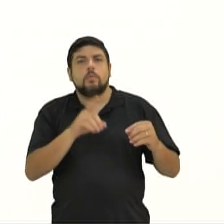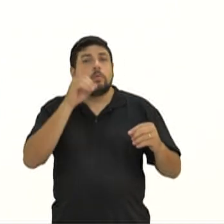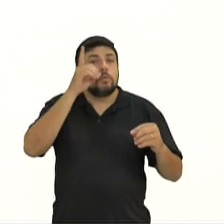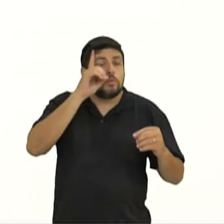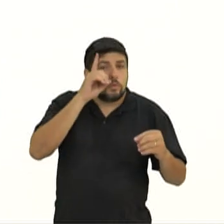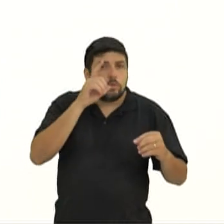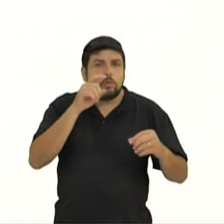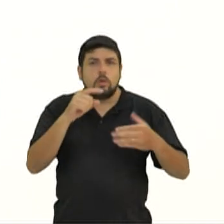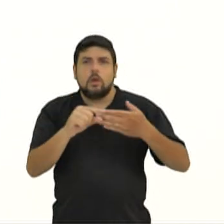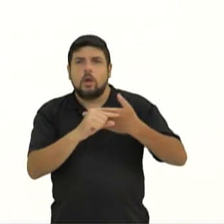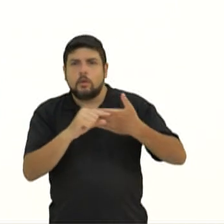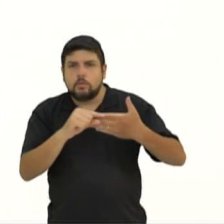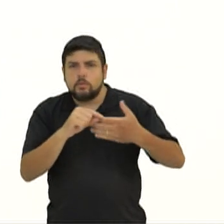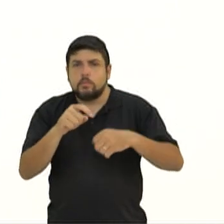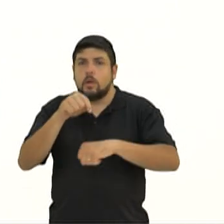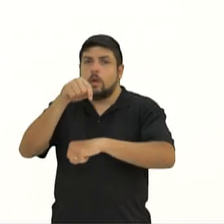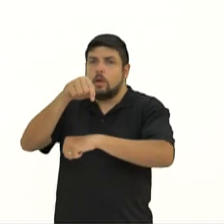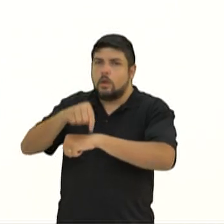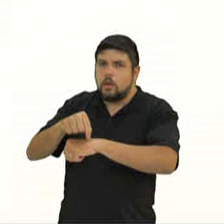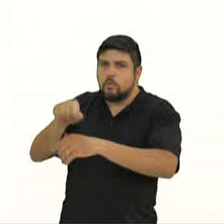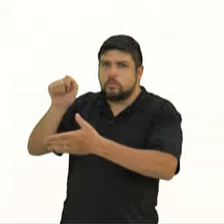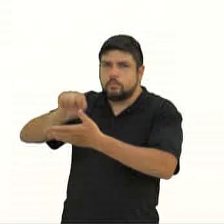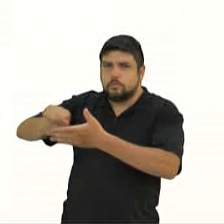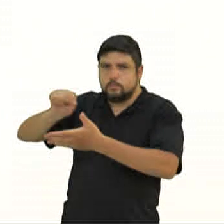e a hora da publicação. Ok?